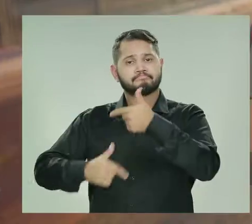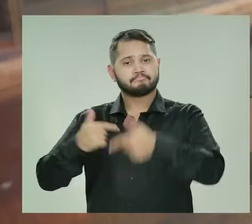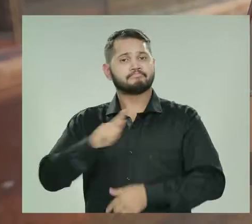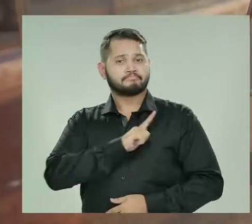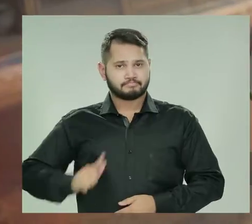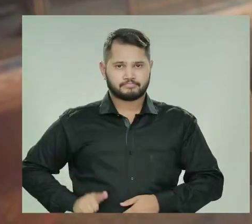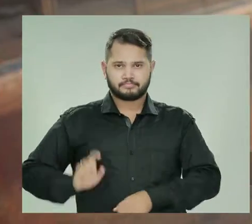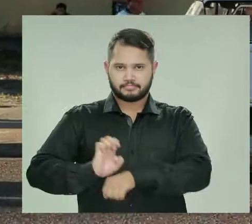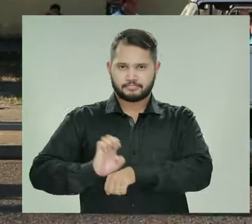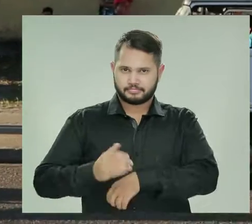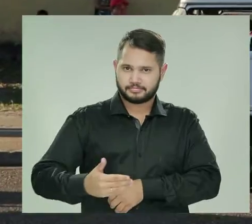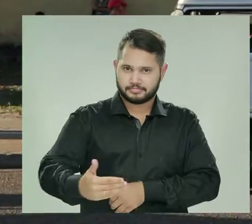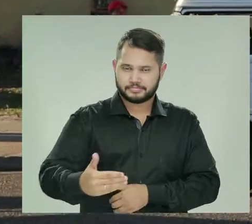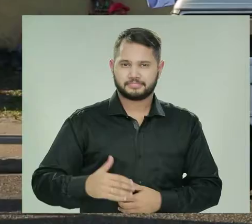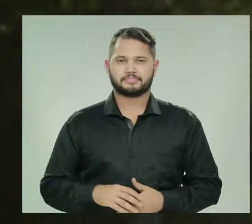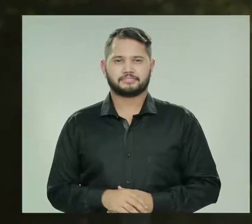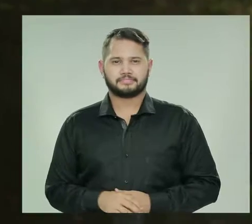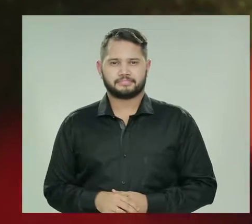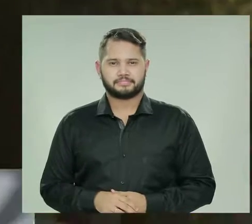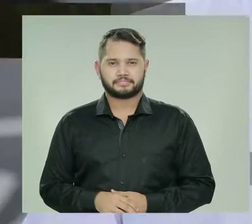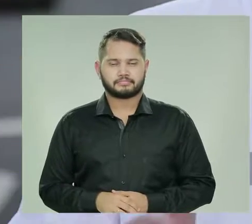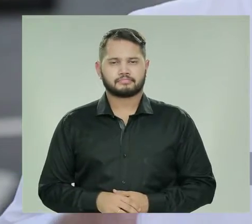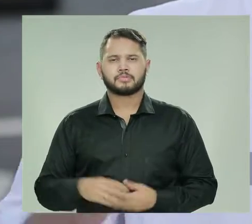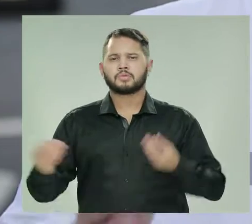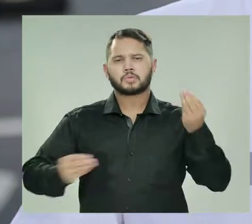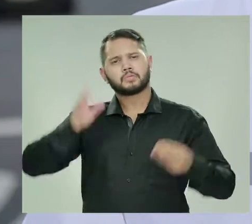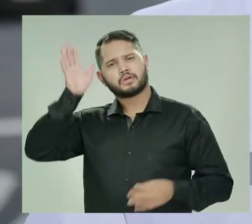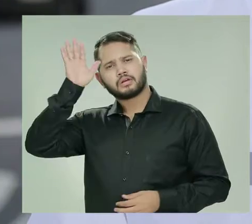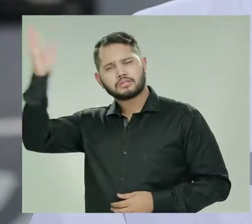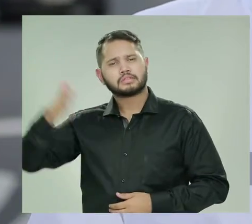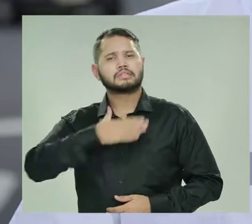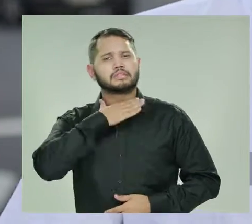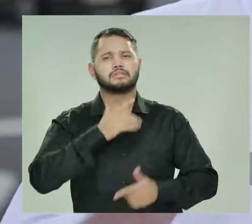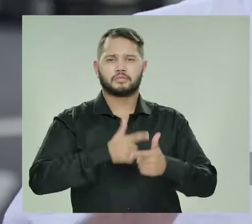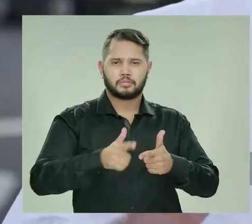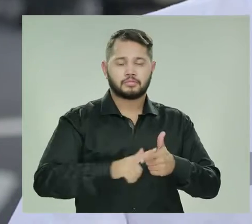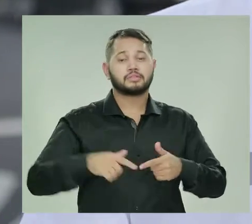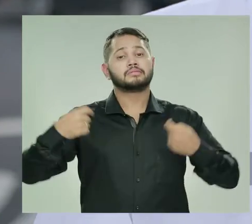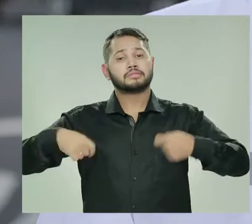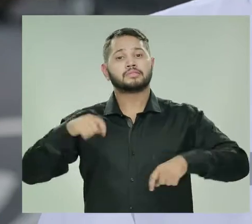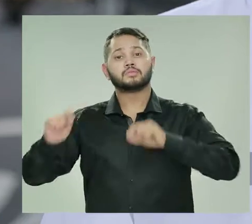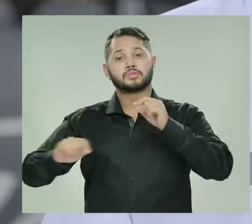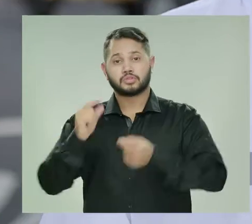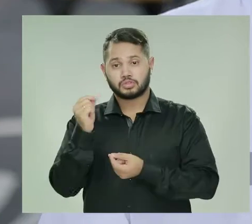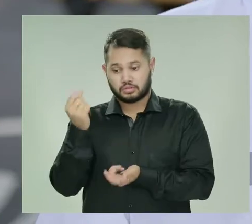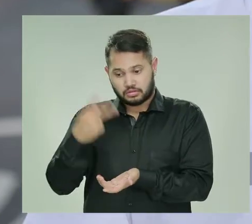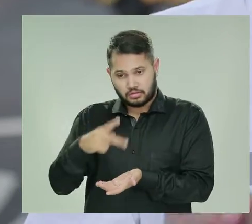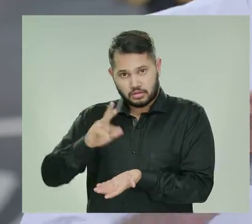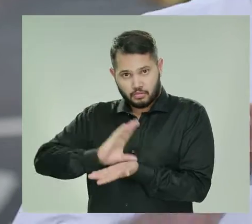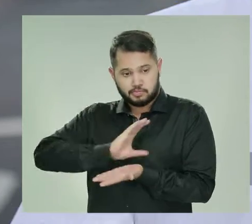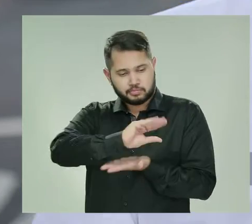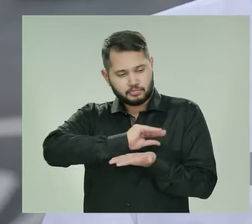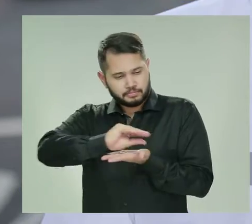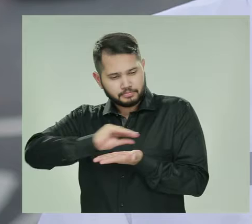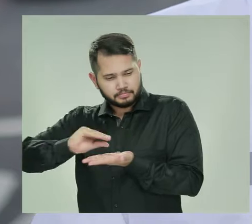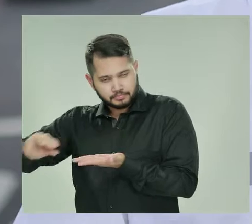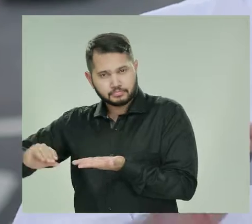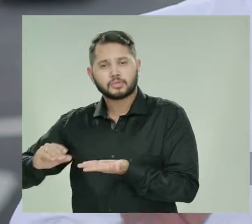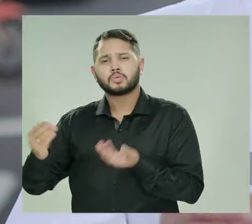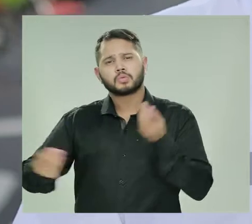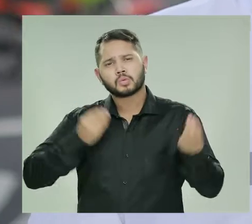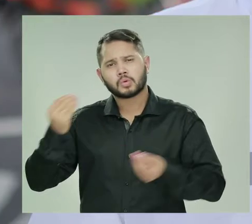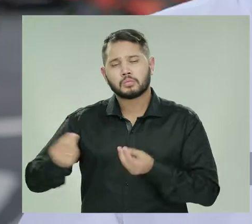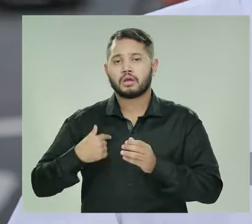vai fazer no governo do estado Para resolver a crise é preciso fazer o dinheiro do estado render mais